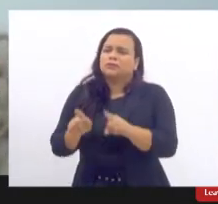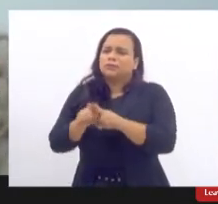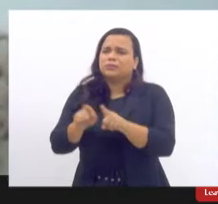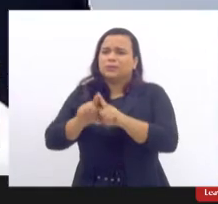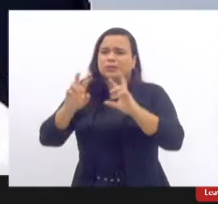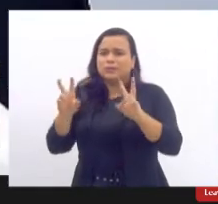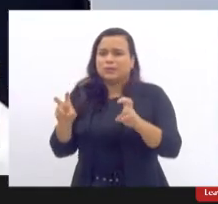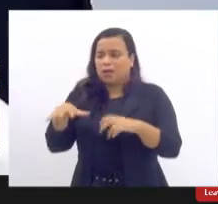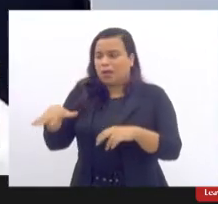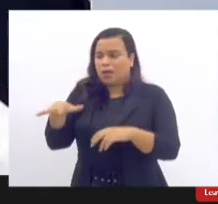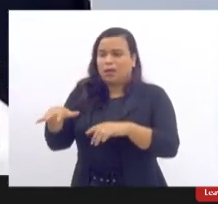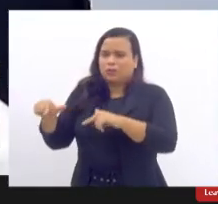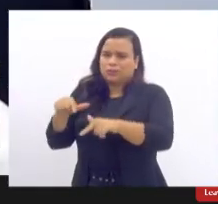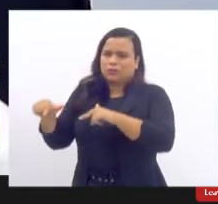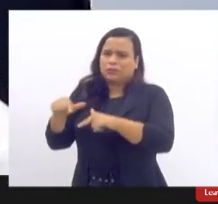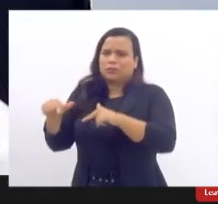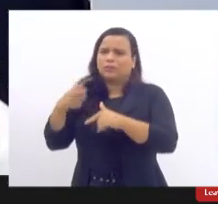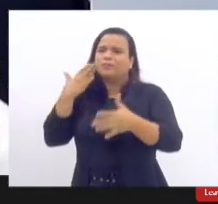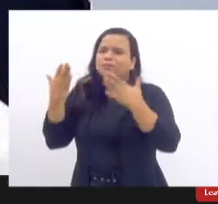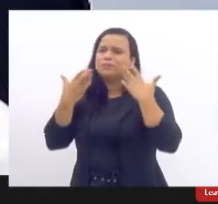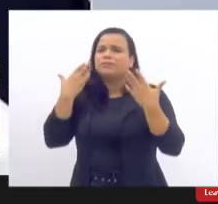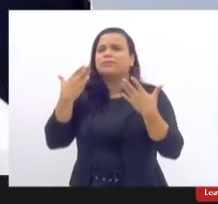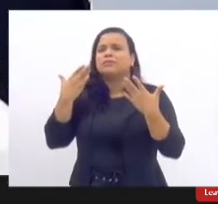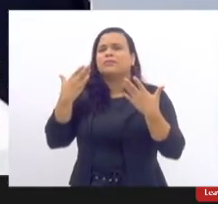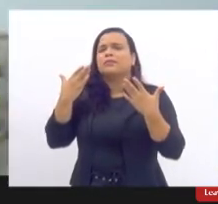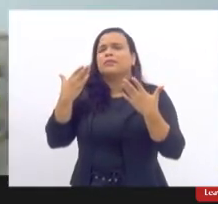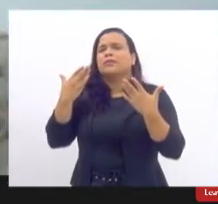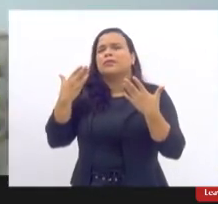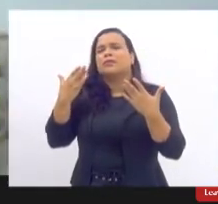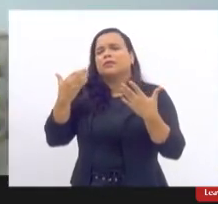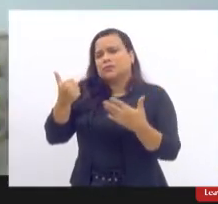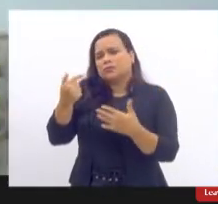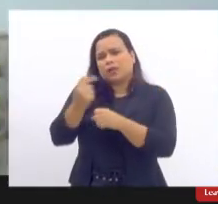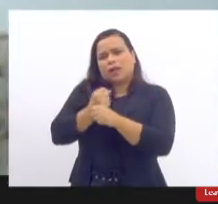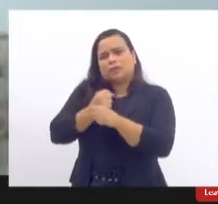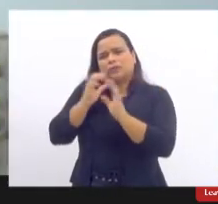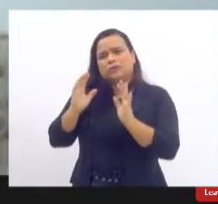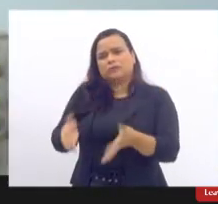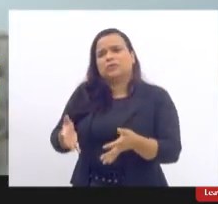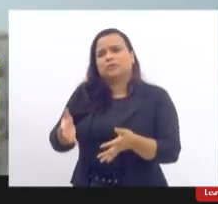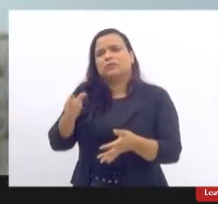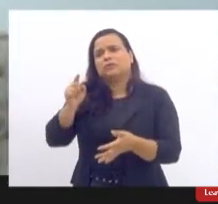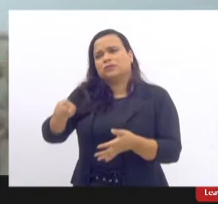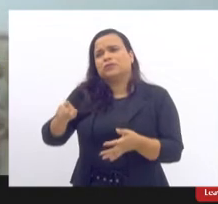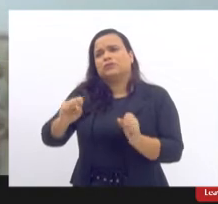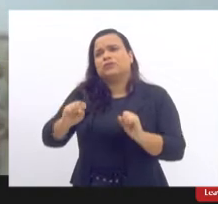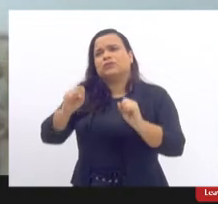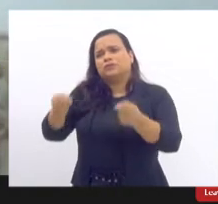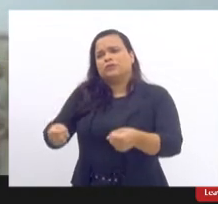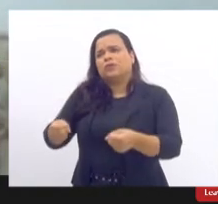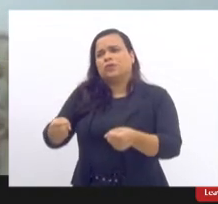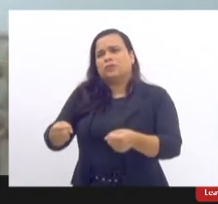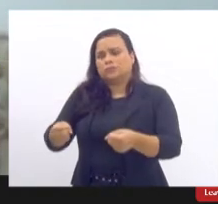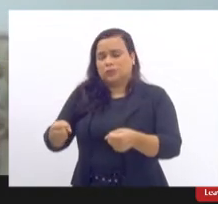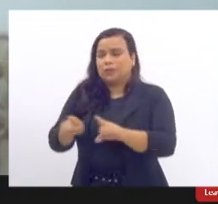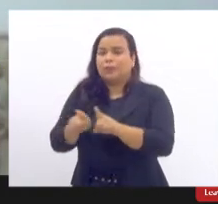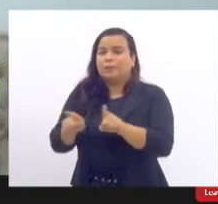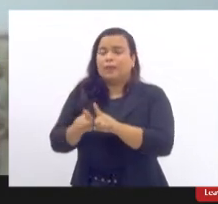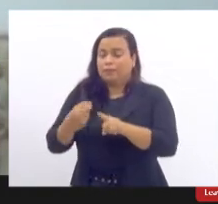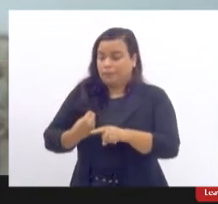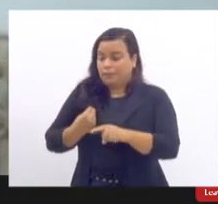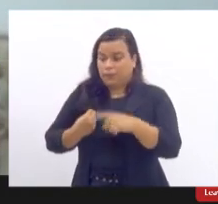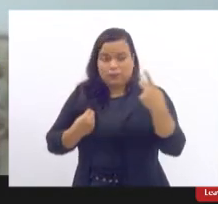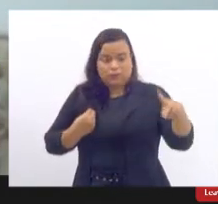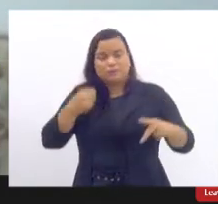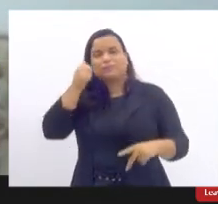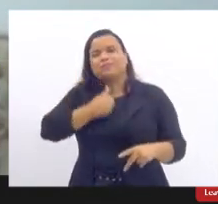anos, procura, de alguma maneira, acolher dos efeitos nefastos na vida emocional e psíquica e